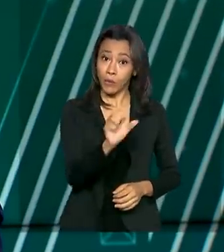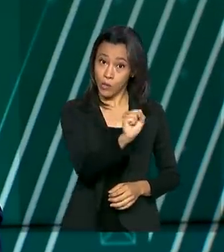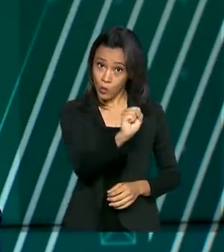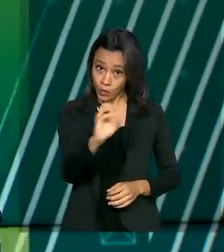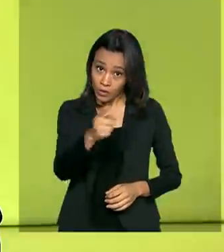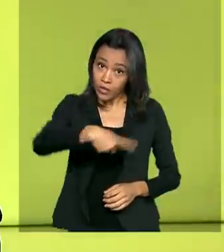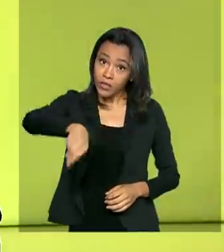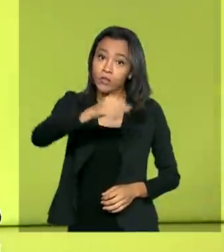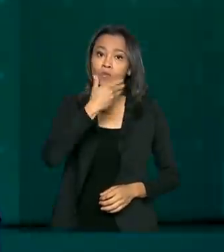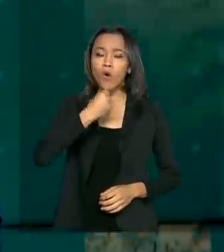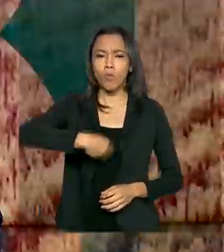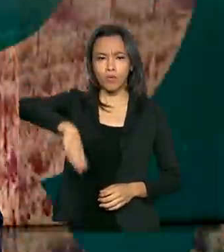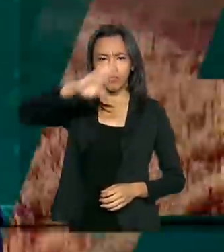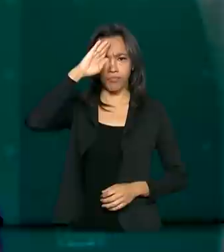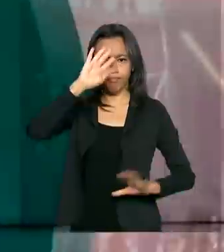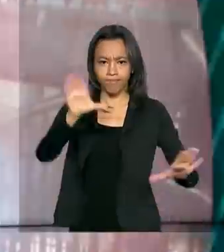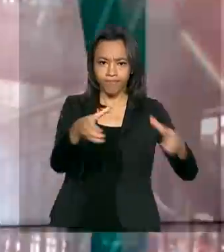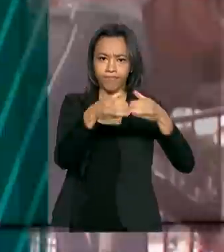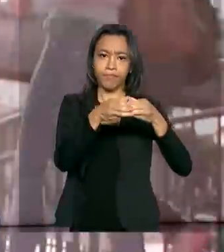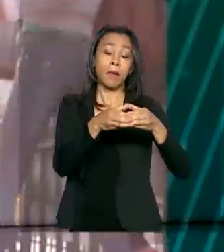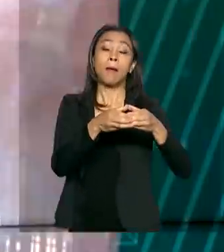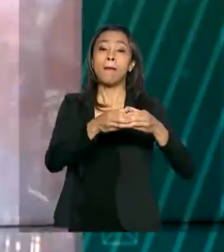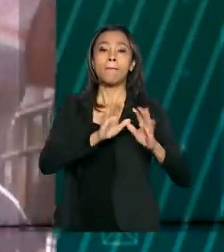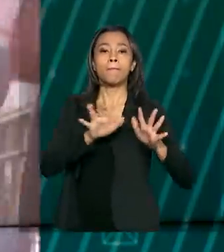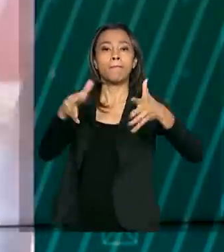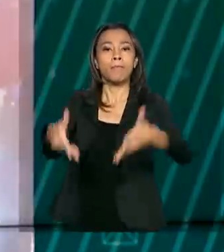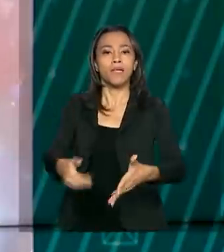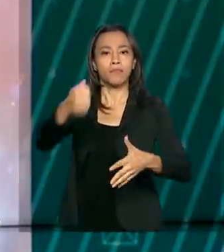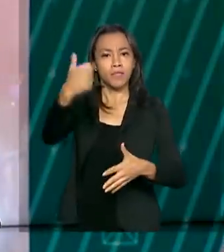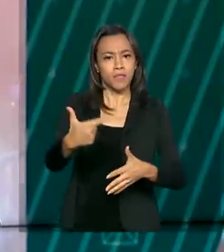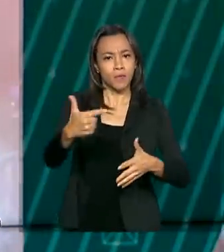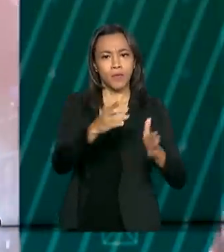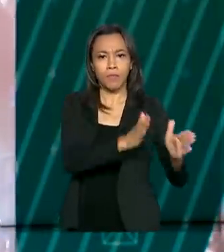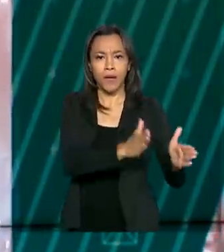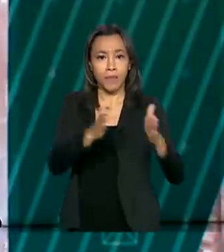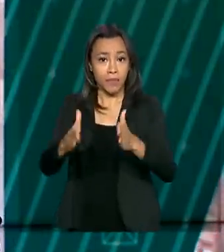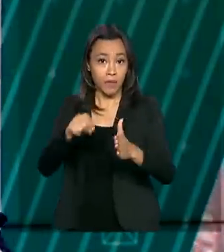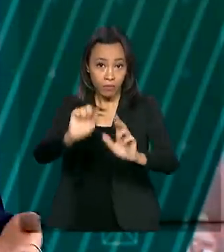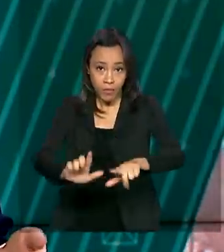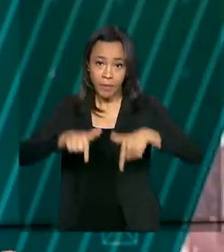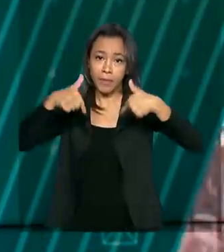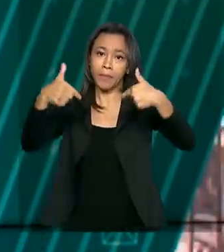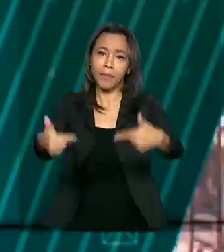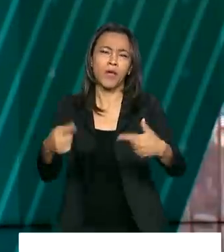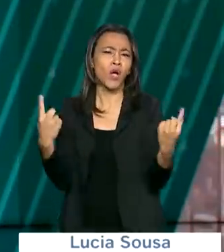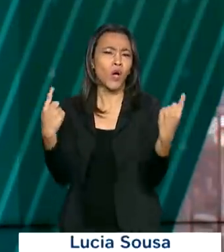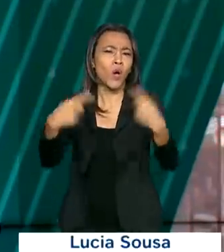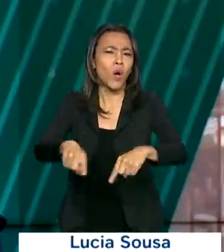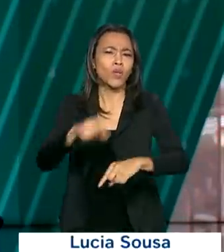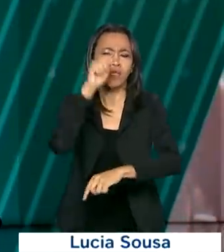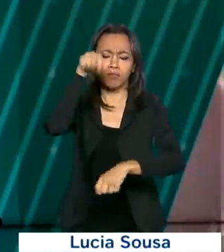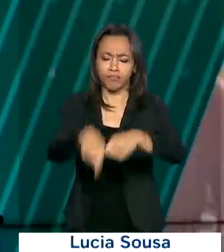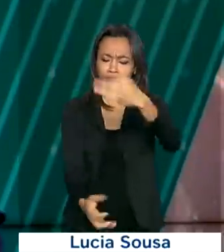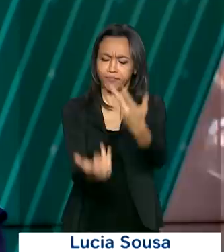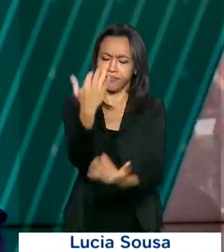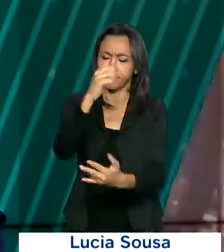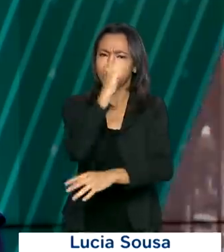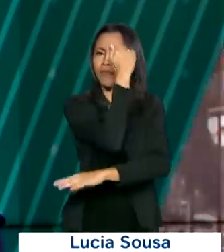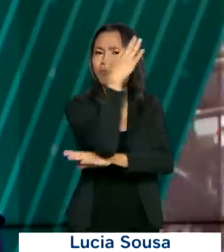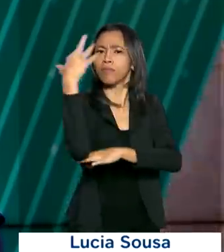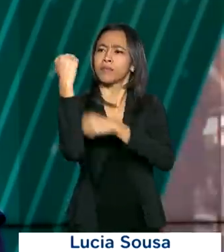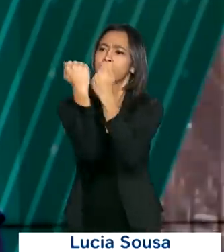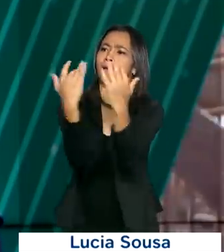homens das Forças Armadas participam da segunda fase da Operação Verde Brasil de combate ao desmatamento ilegal e